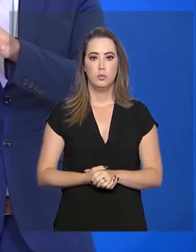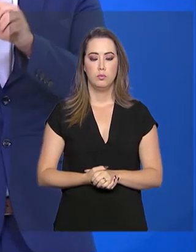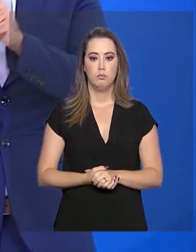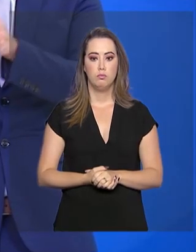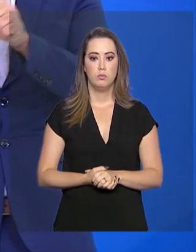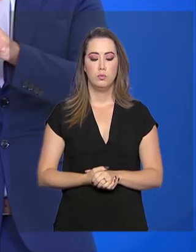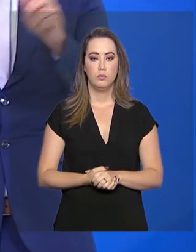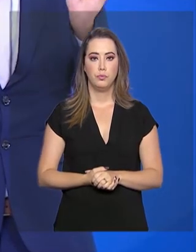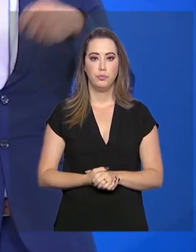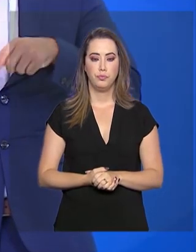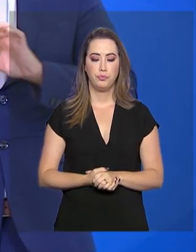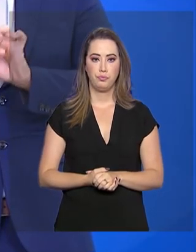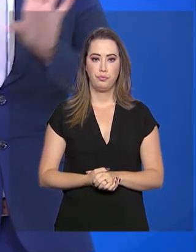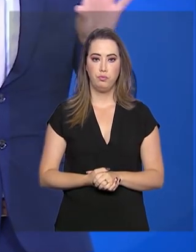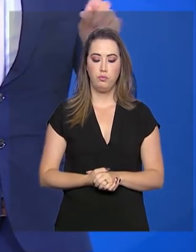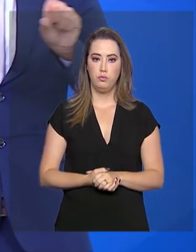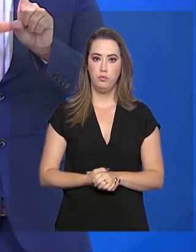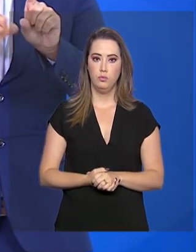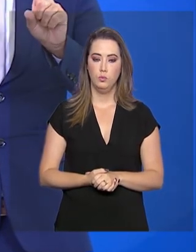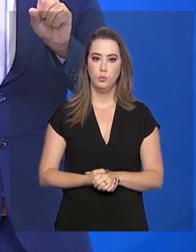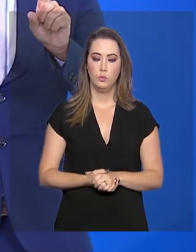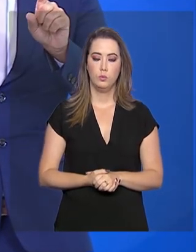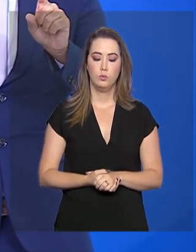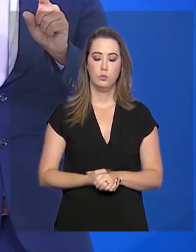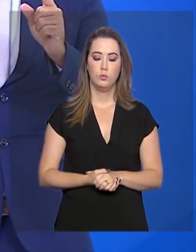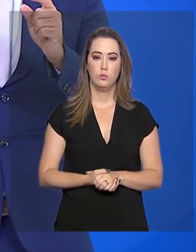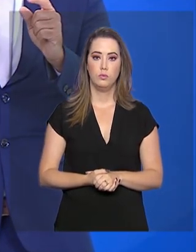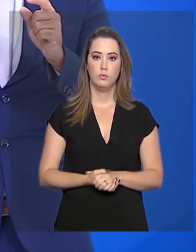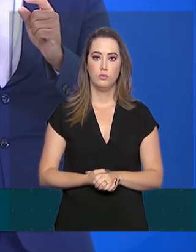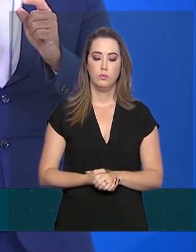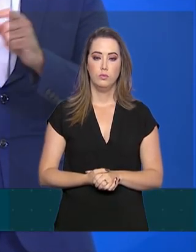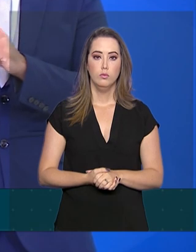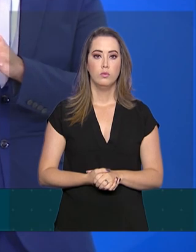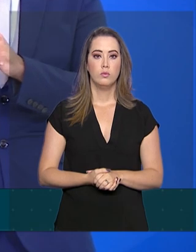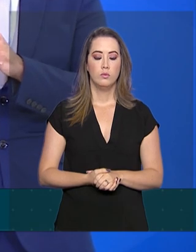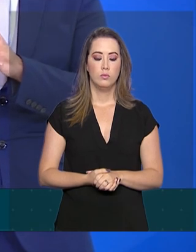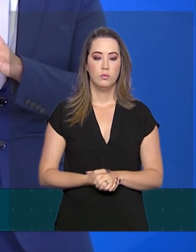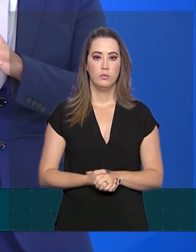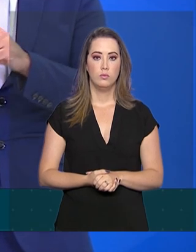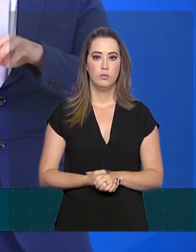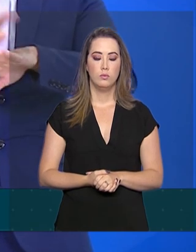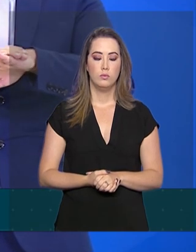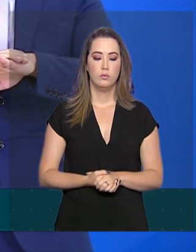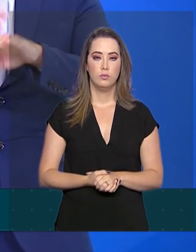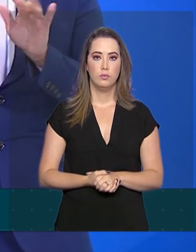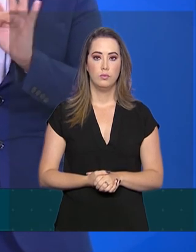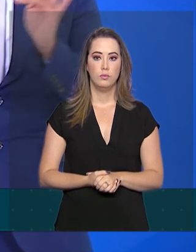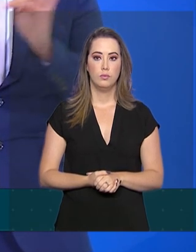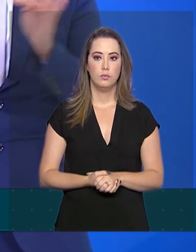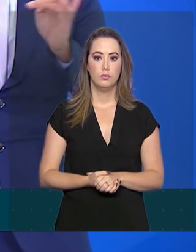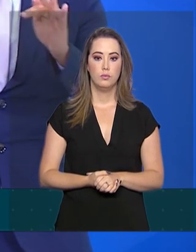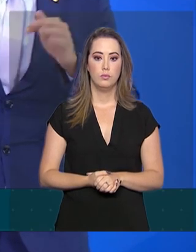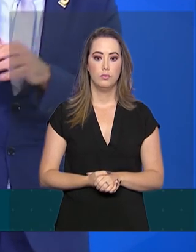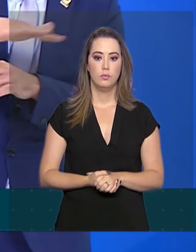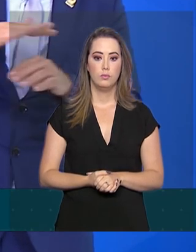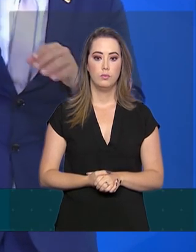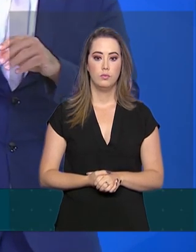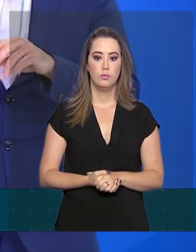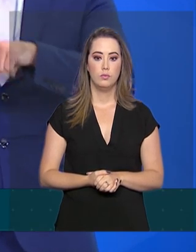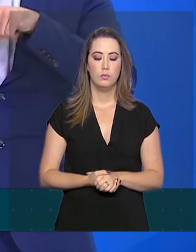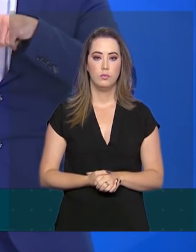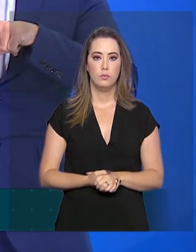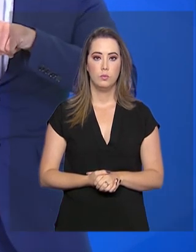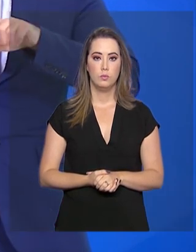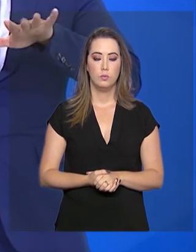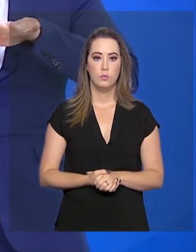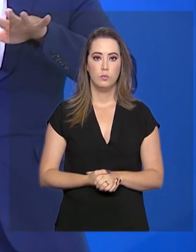Nós estamos democratizando o acesso ao crédito justamente para as camadas mais humildes e esse é o movimento que nós temos feito e